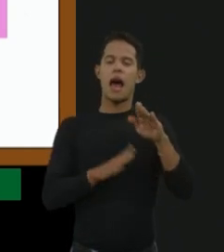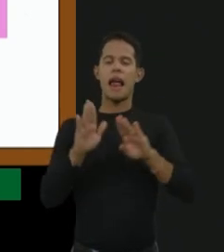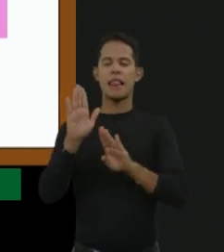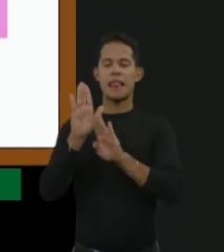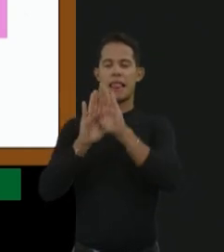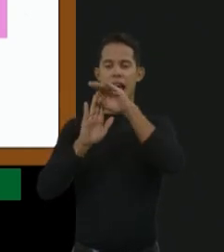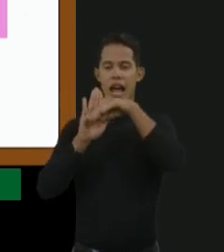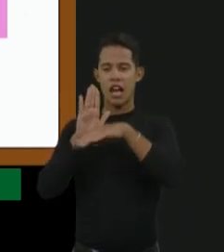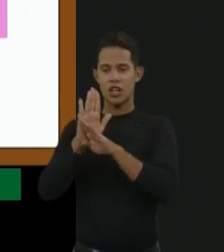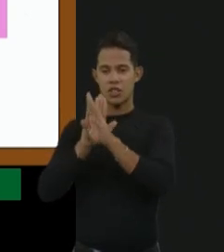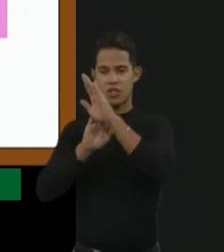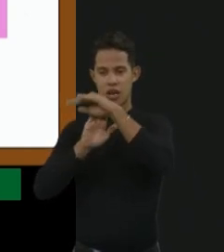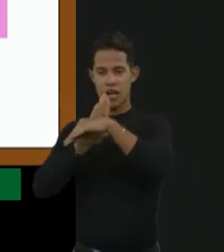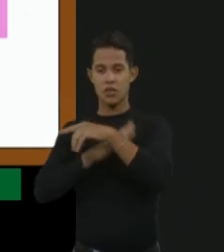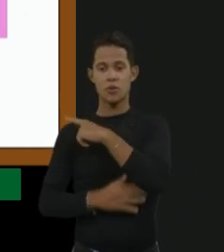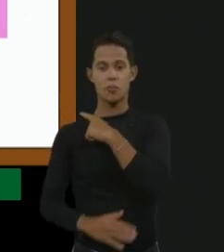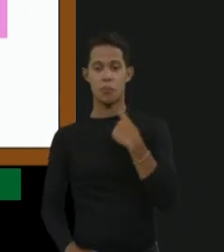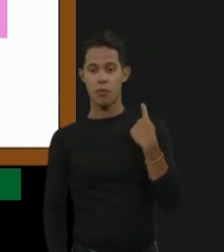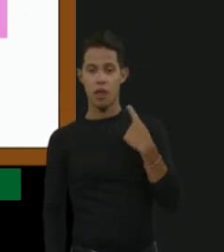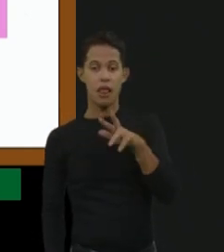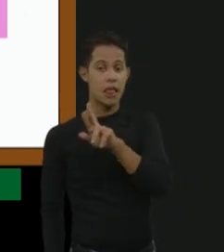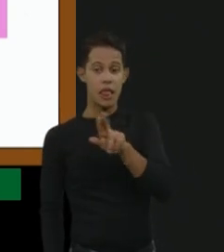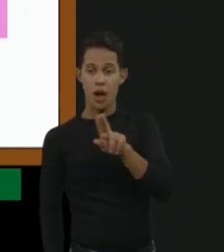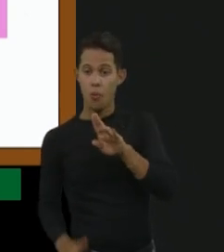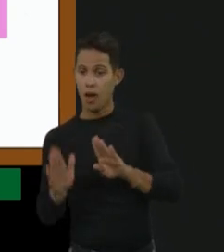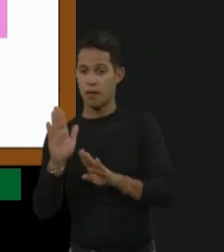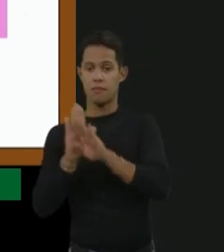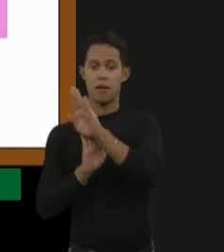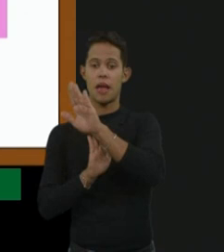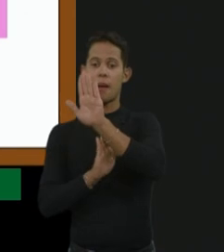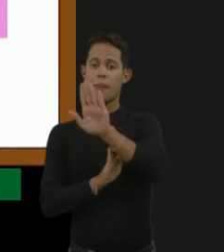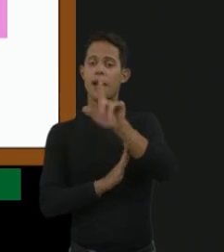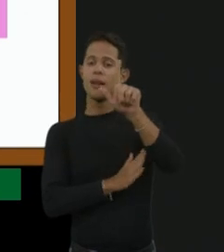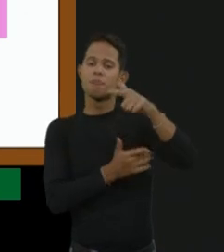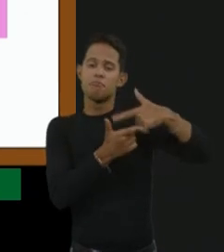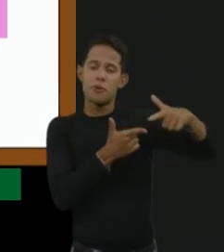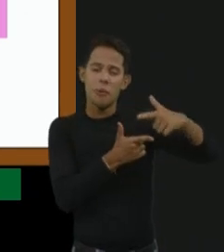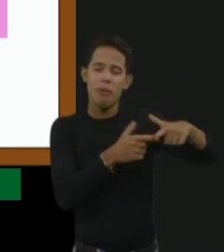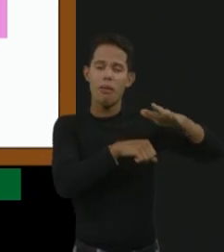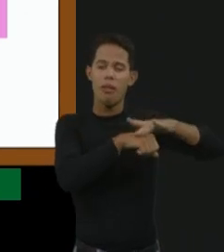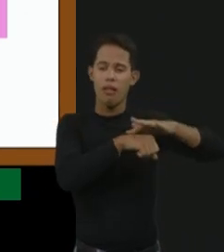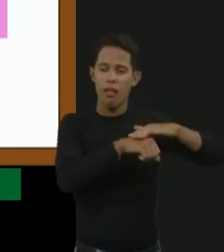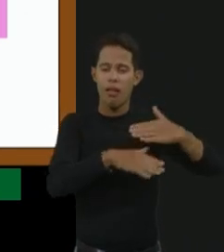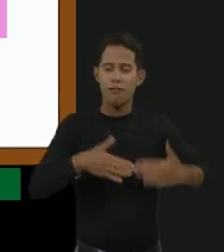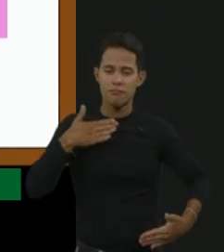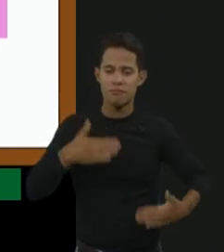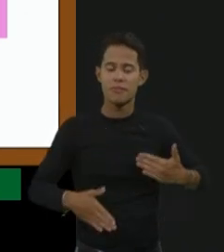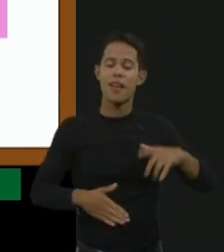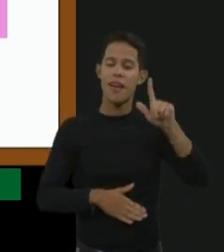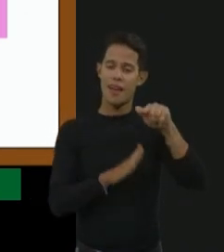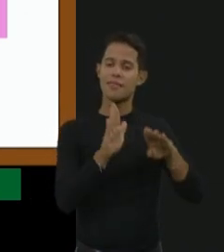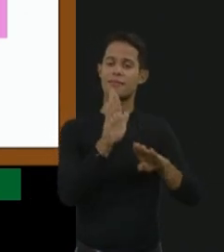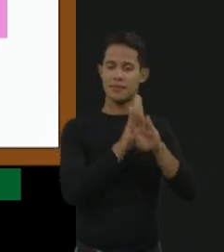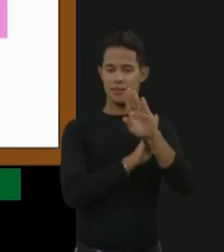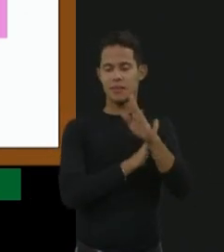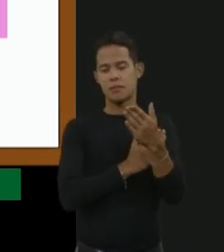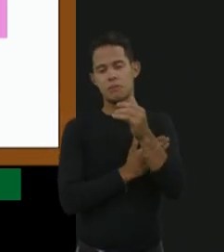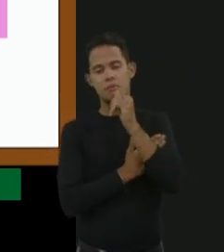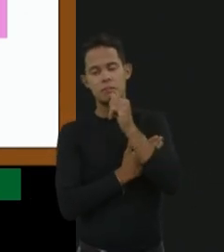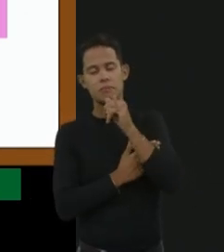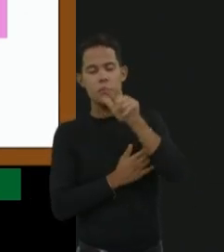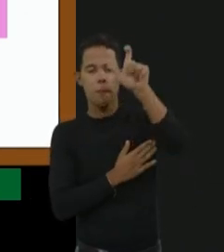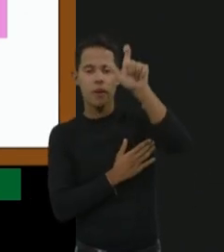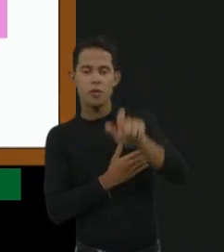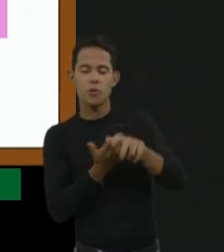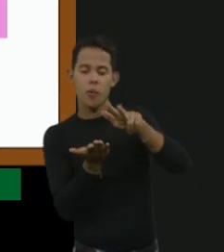a morbidade é alta. E a gente, pensando, às vezes, em, por exemplo, cotovelo, muitos pacientes